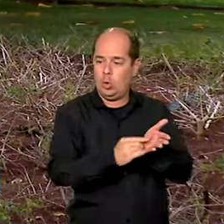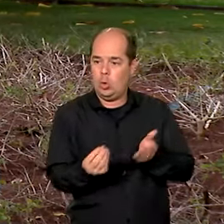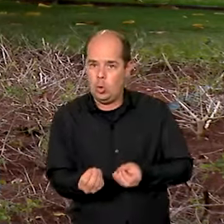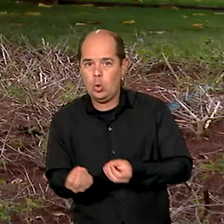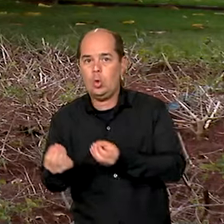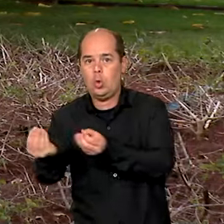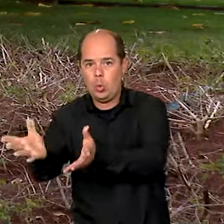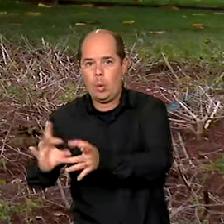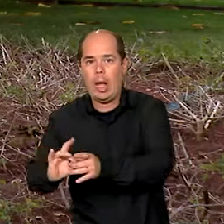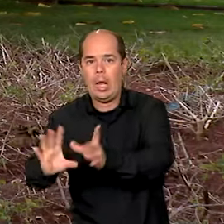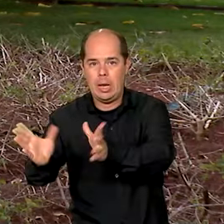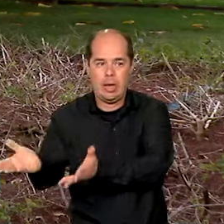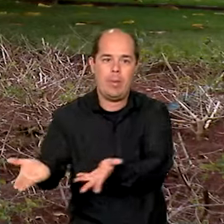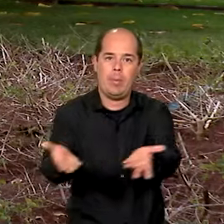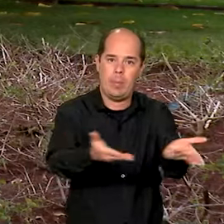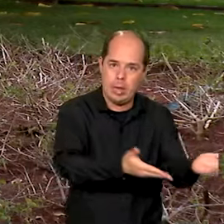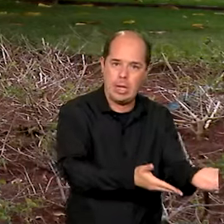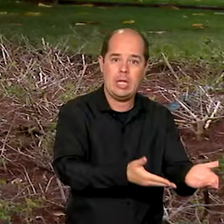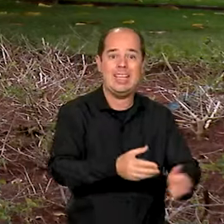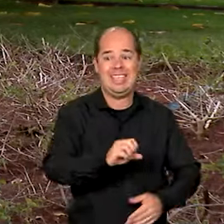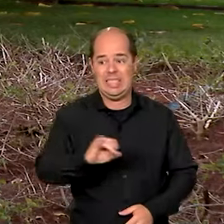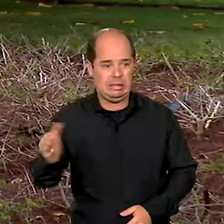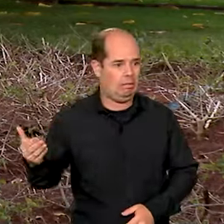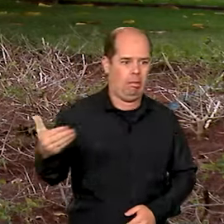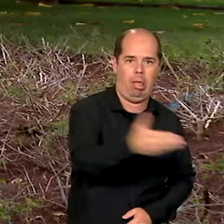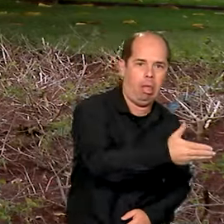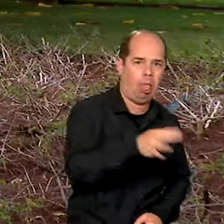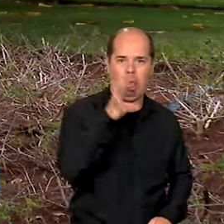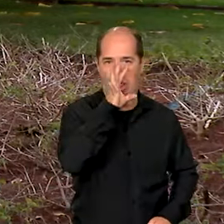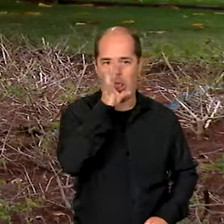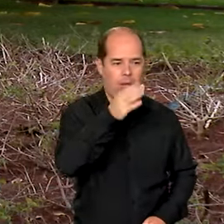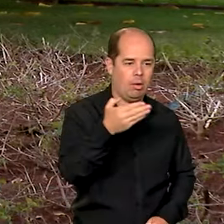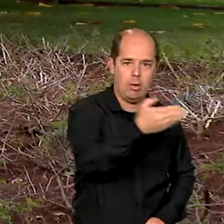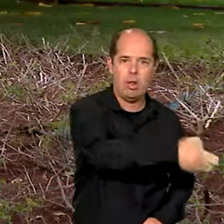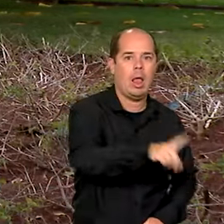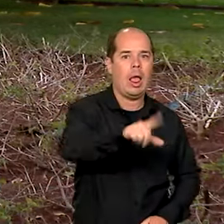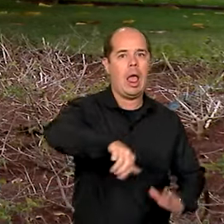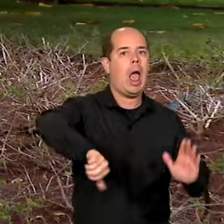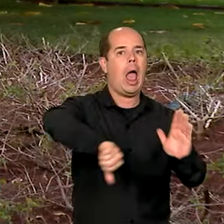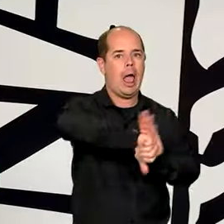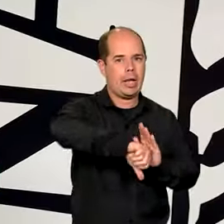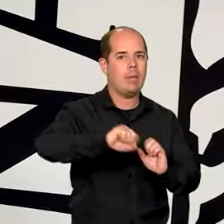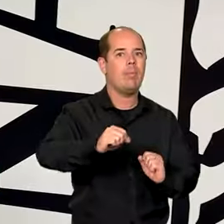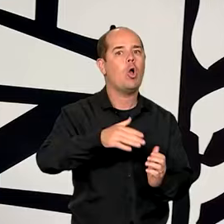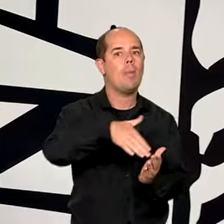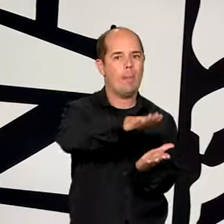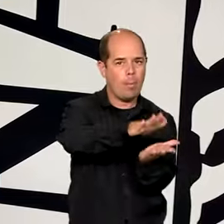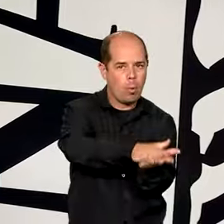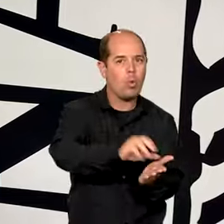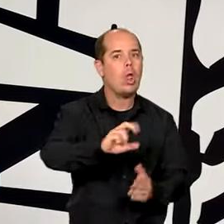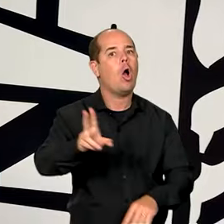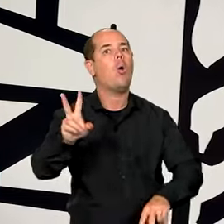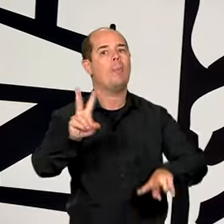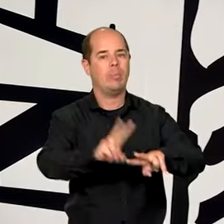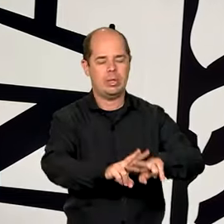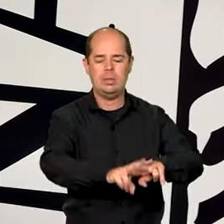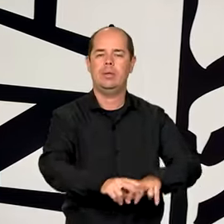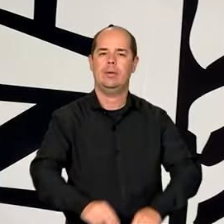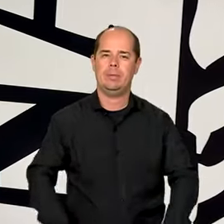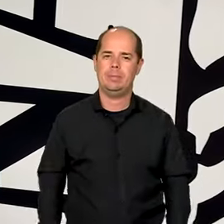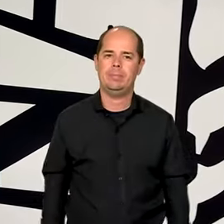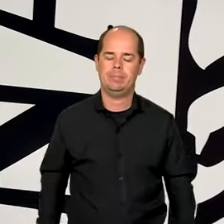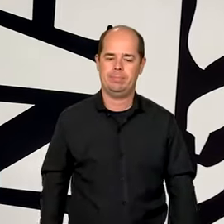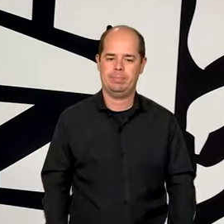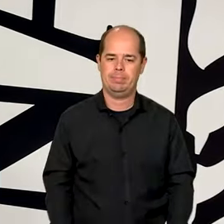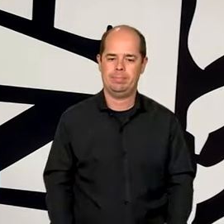cultural. As penas variam de um a três anos de prisão, além de multas. Ao verificar uma situação de um